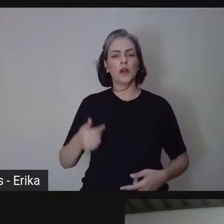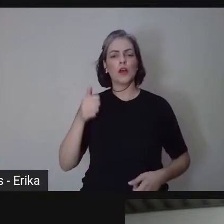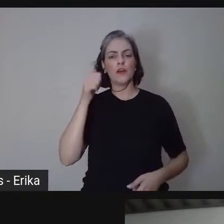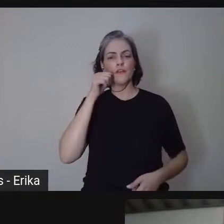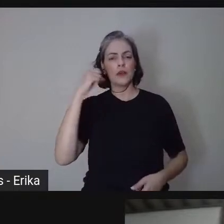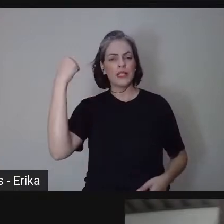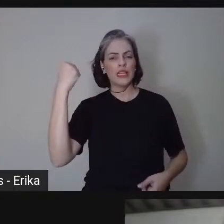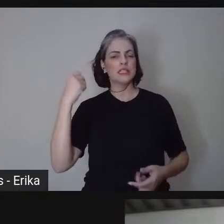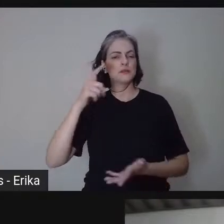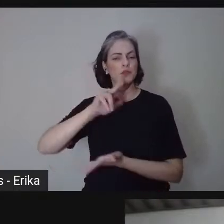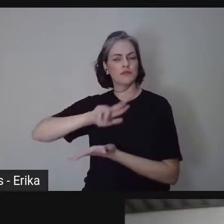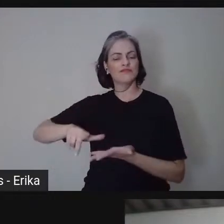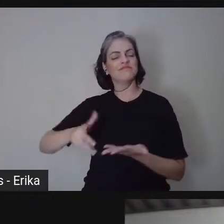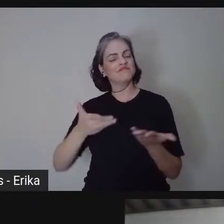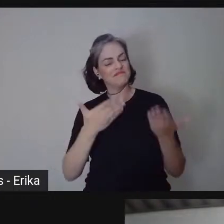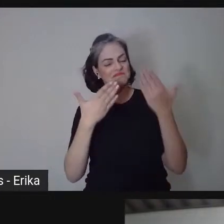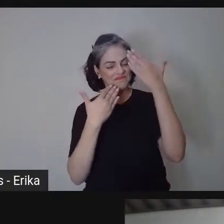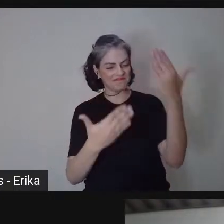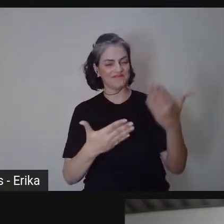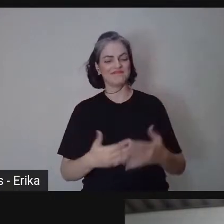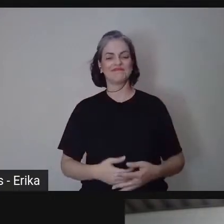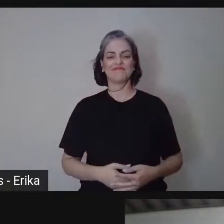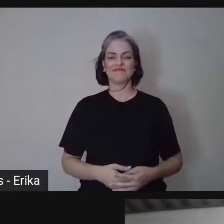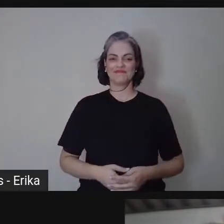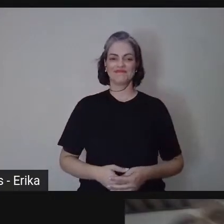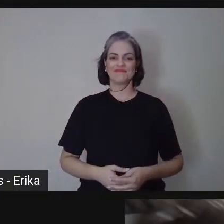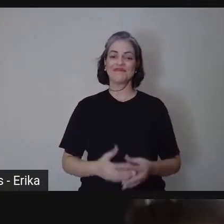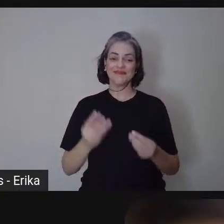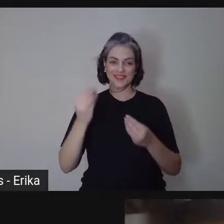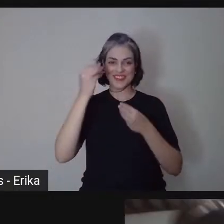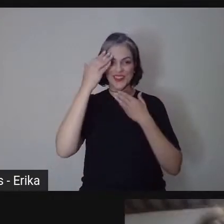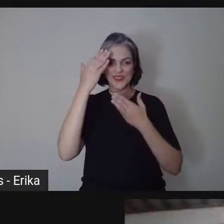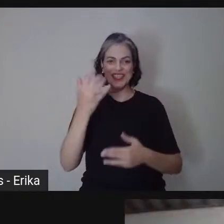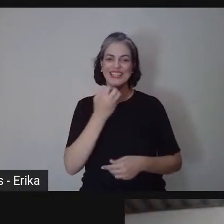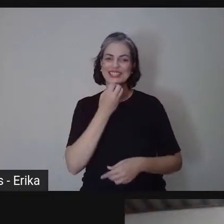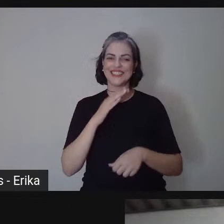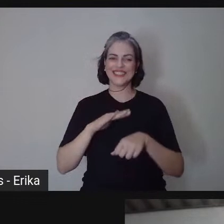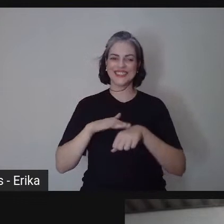com você falar. Obrigada, gente. Boa noite.